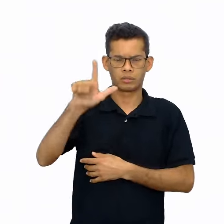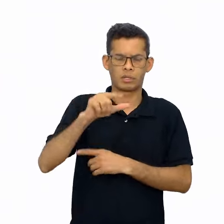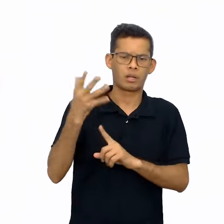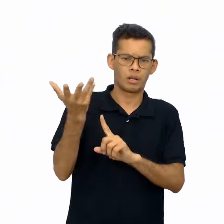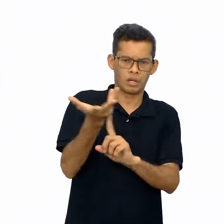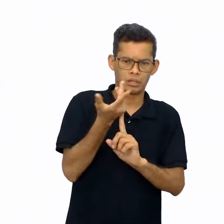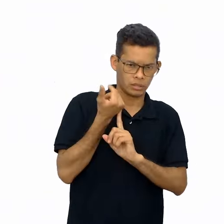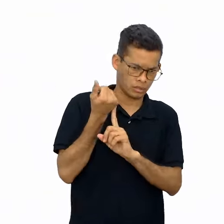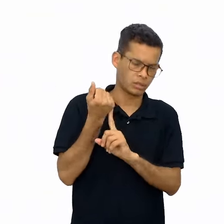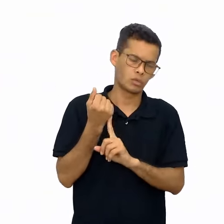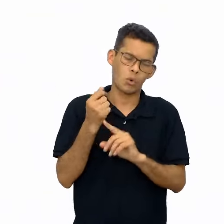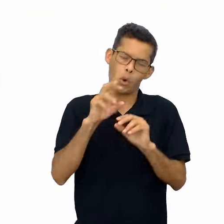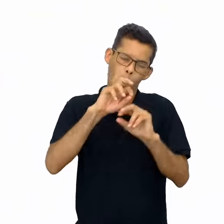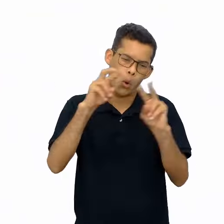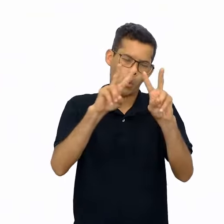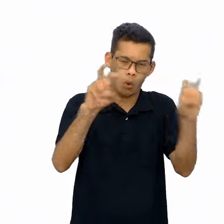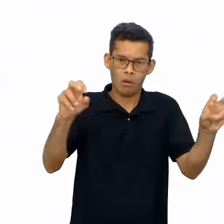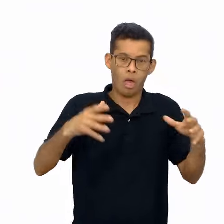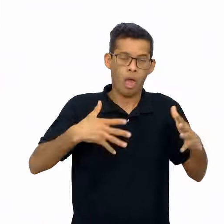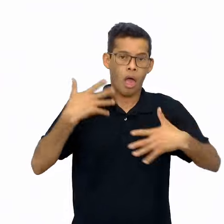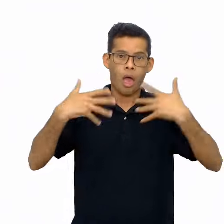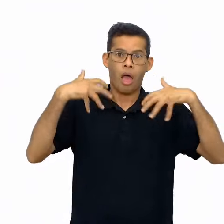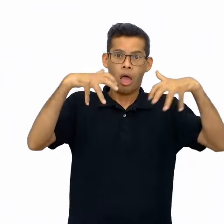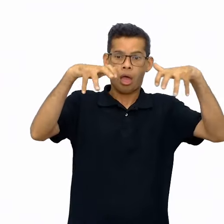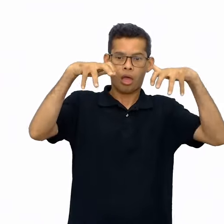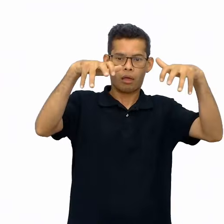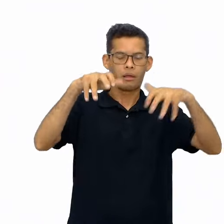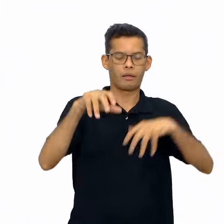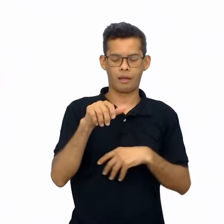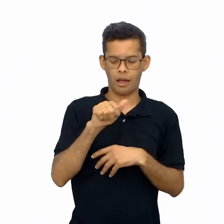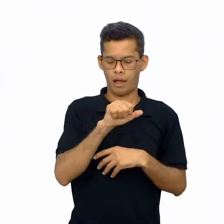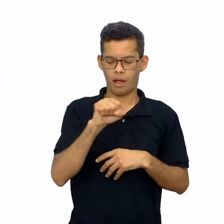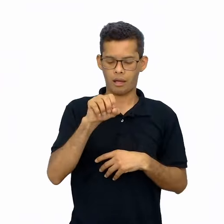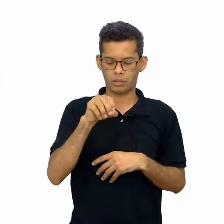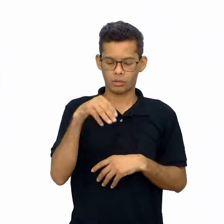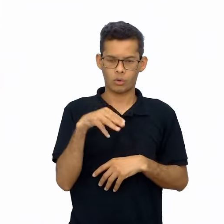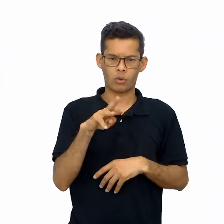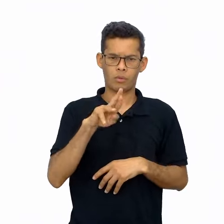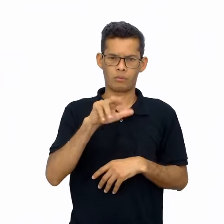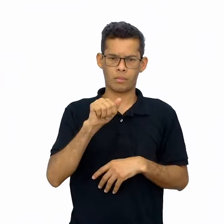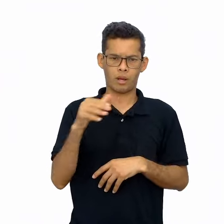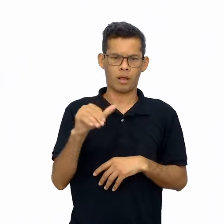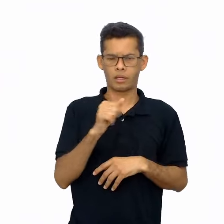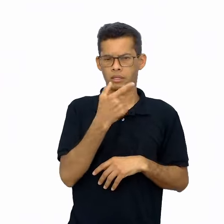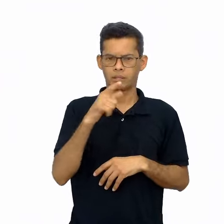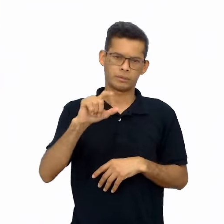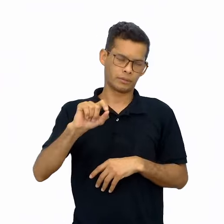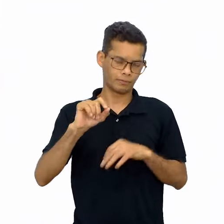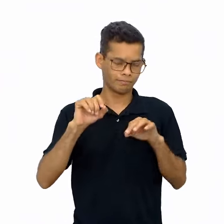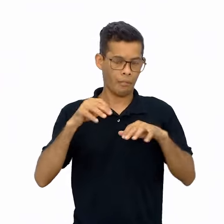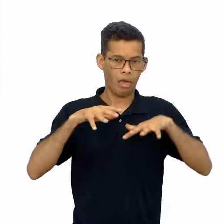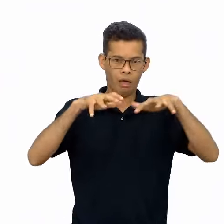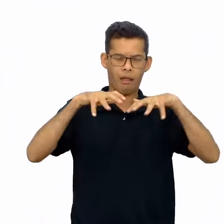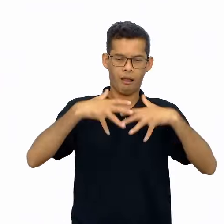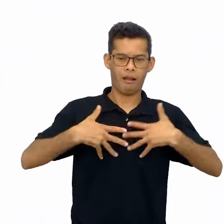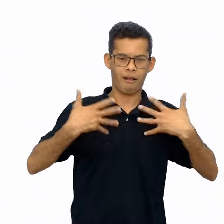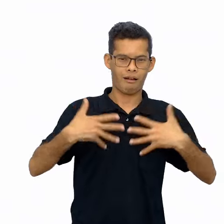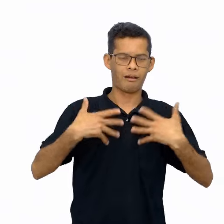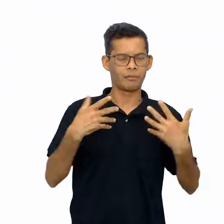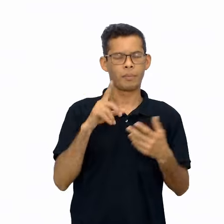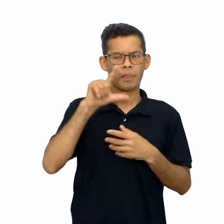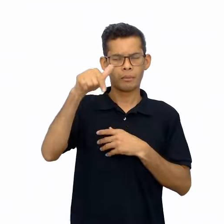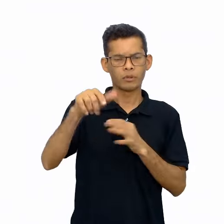ponto de assombração. Também é preciso anunciar o que eles farão no final do percurso, uma leitura em voz alta.